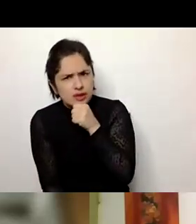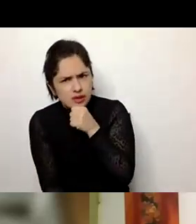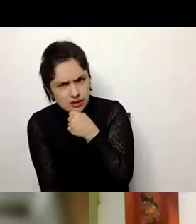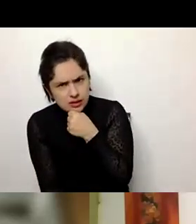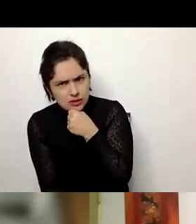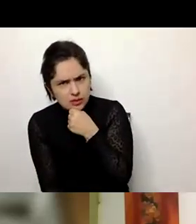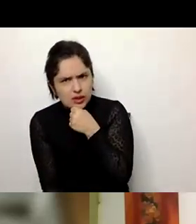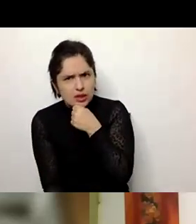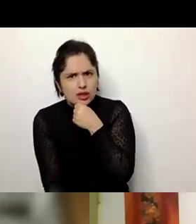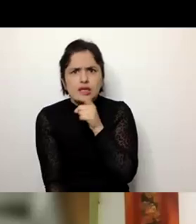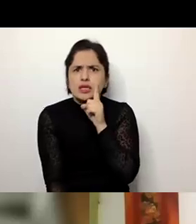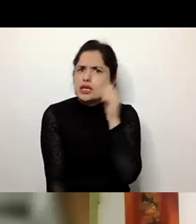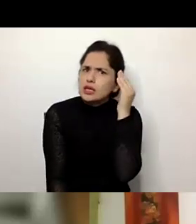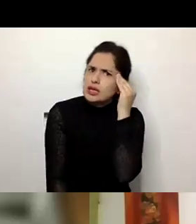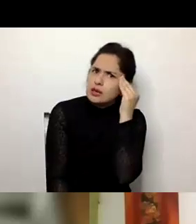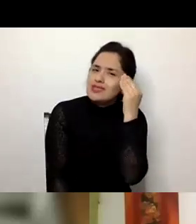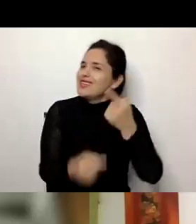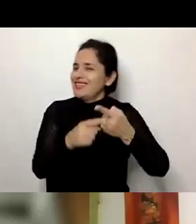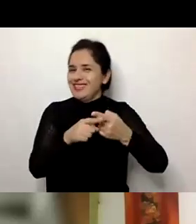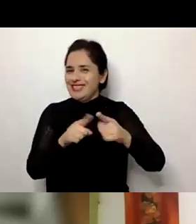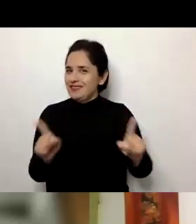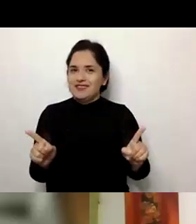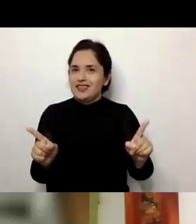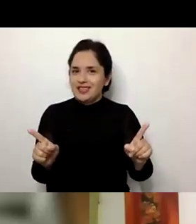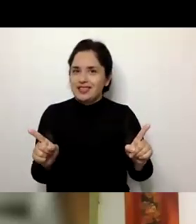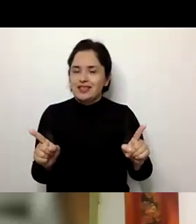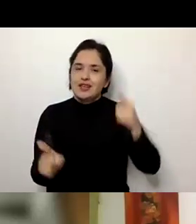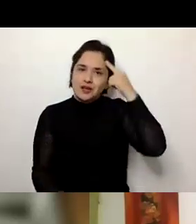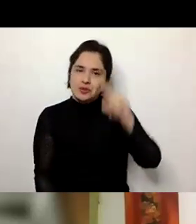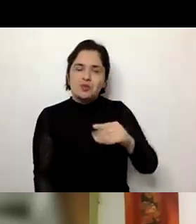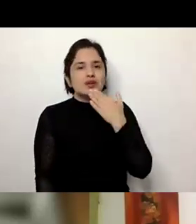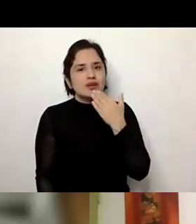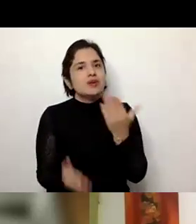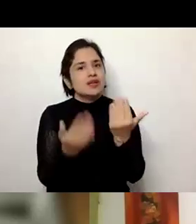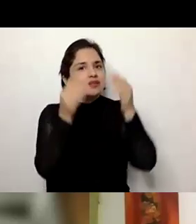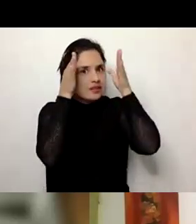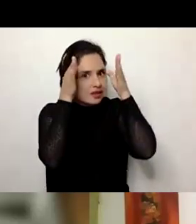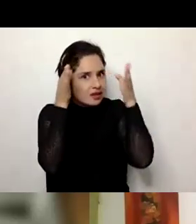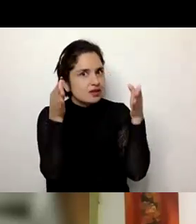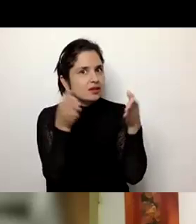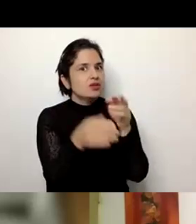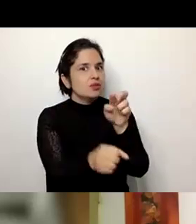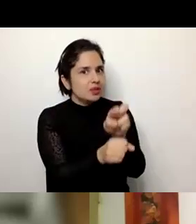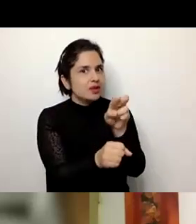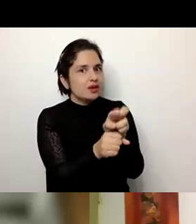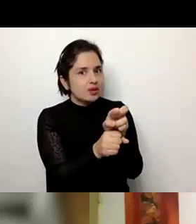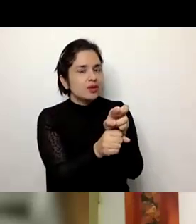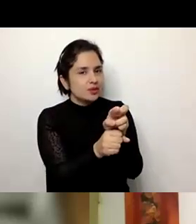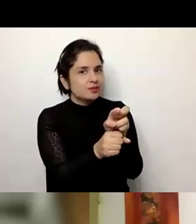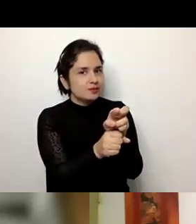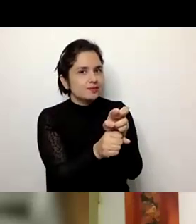de demência que é diferente mas que também exige um atendimento do pedagogo diferencial.